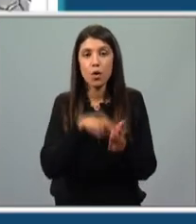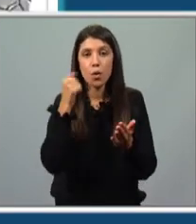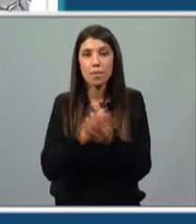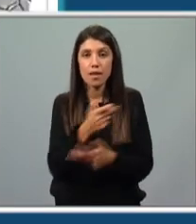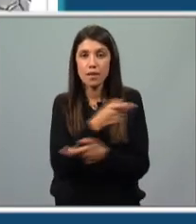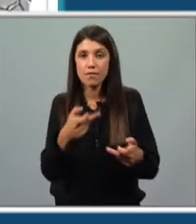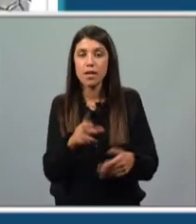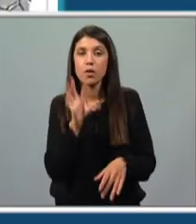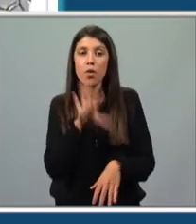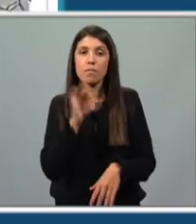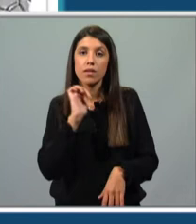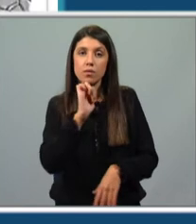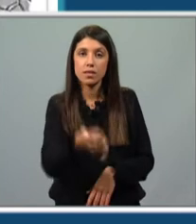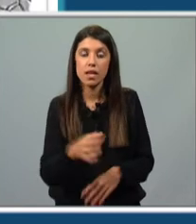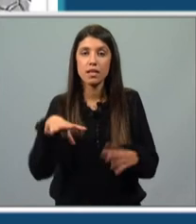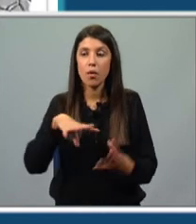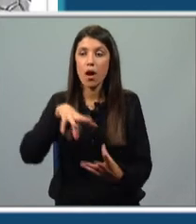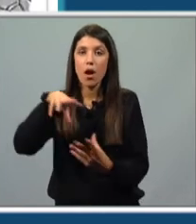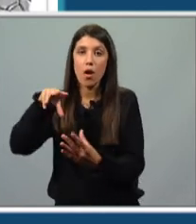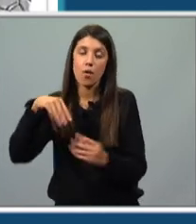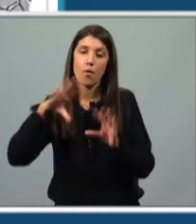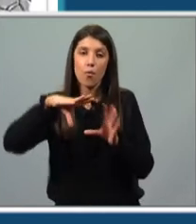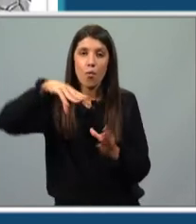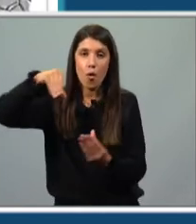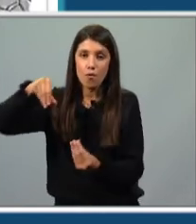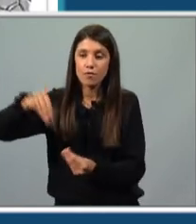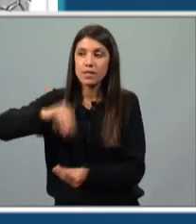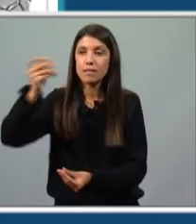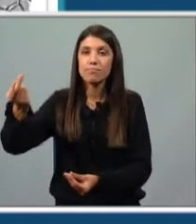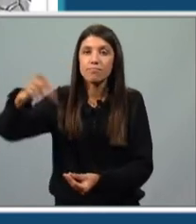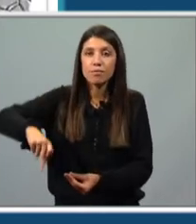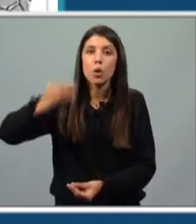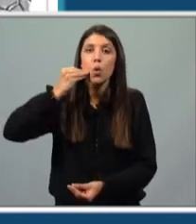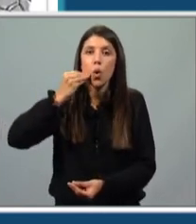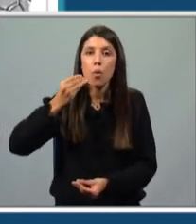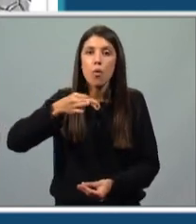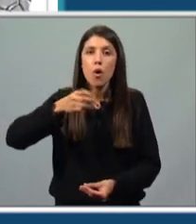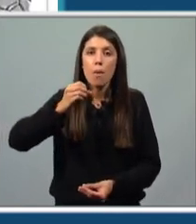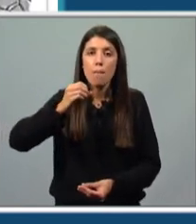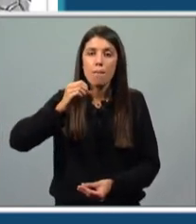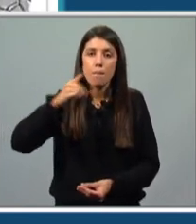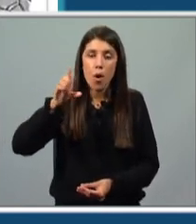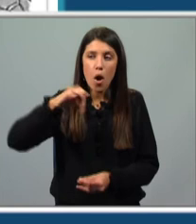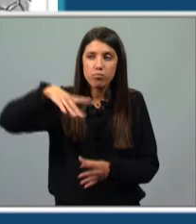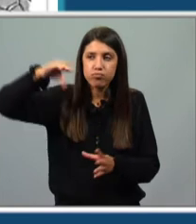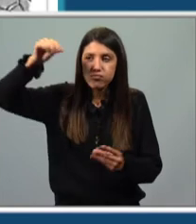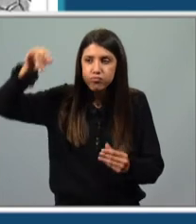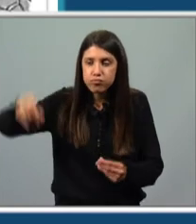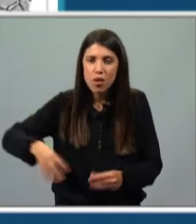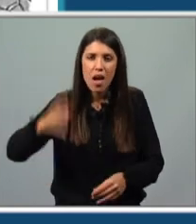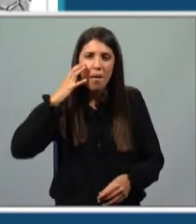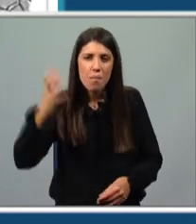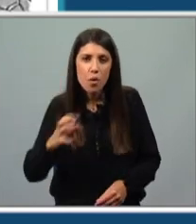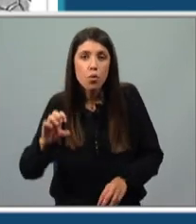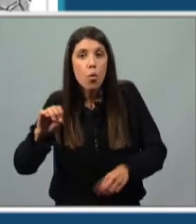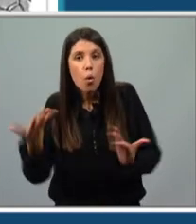frase com a opção correta. A chegada do óvnia é anunciada como? Por quê? Por muita poeira? Por muito barulho? Ou por